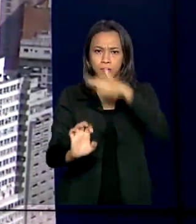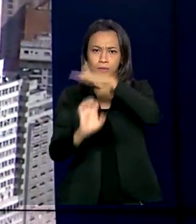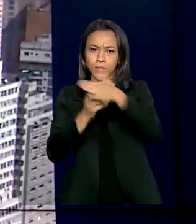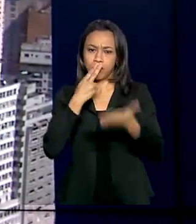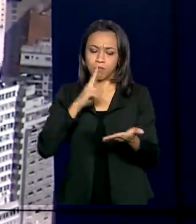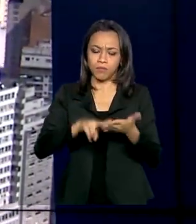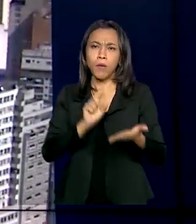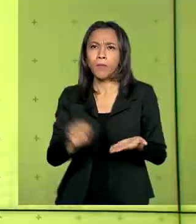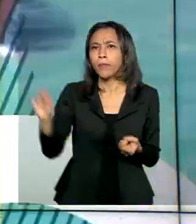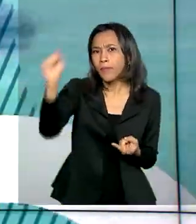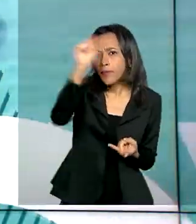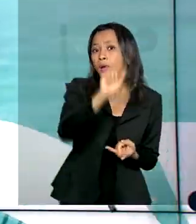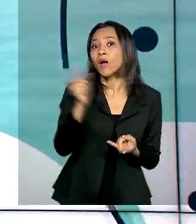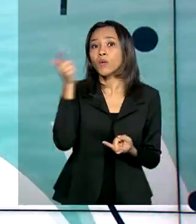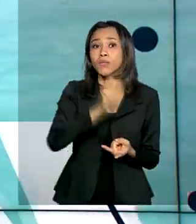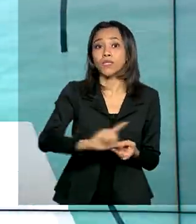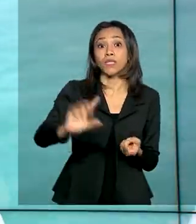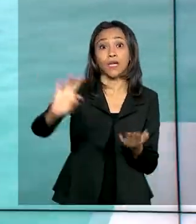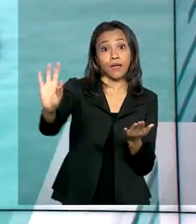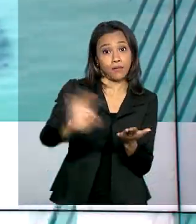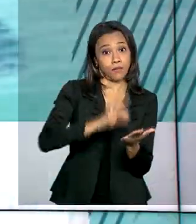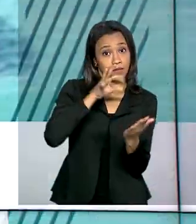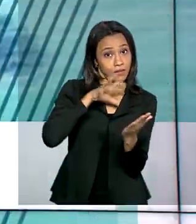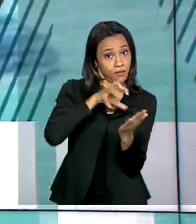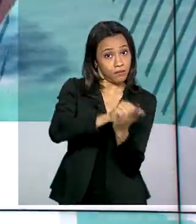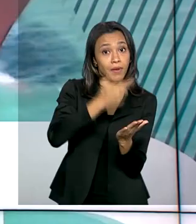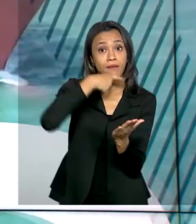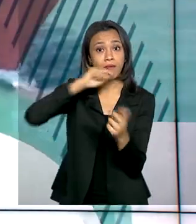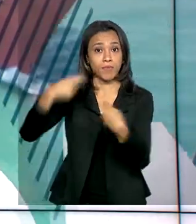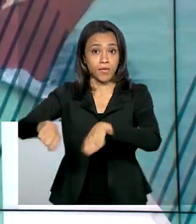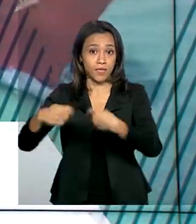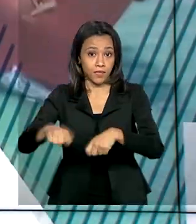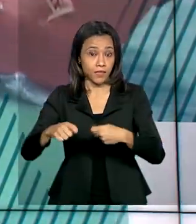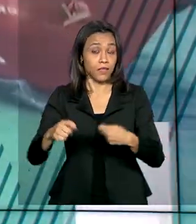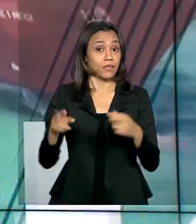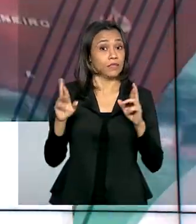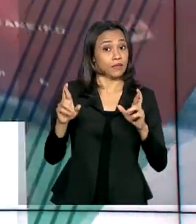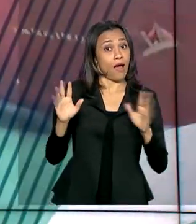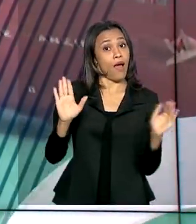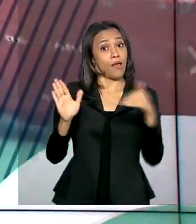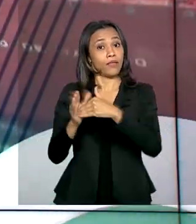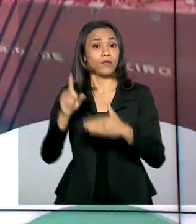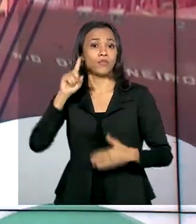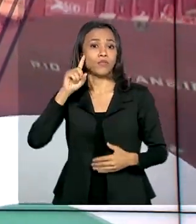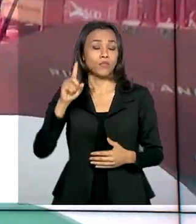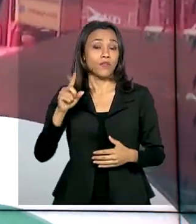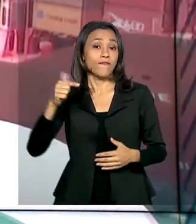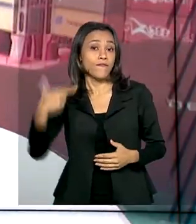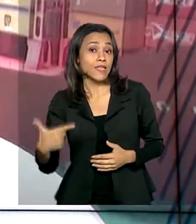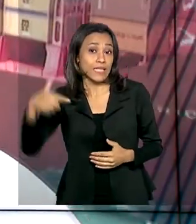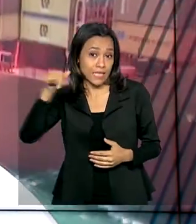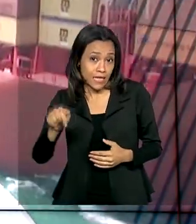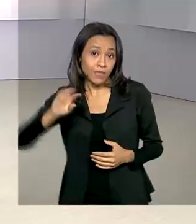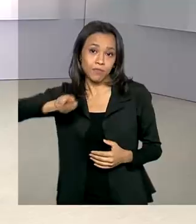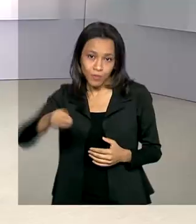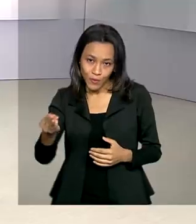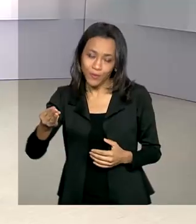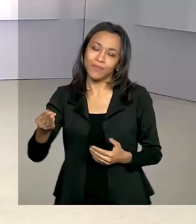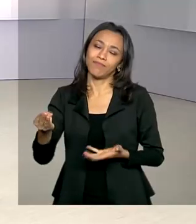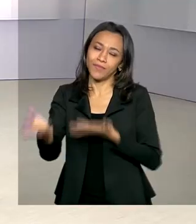façam o cadastramento de quem precisa do benefício. A expectativa é realizar até 27 milhões de atendimentos.